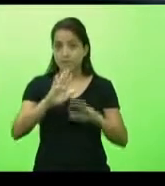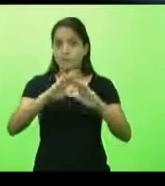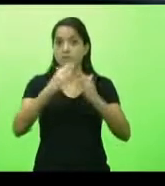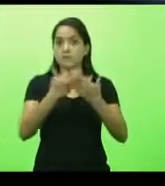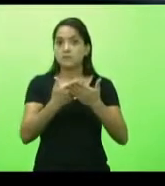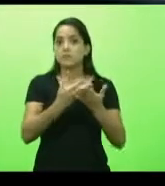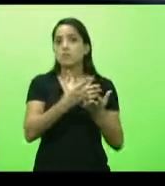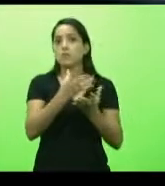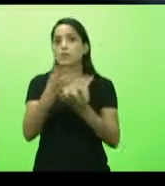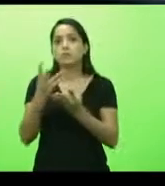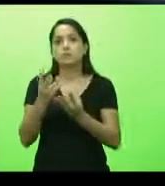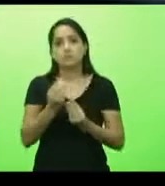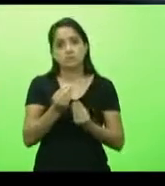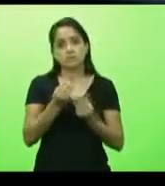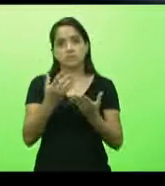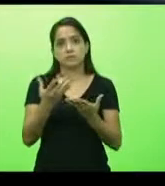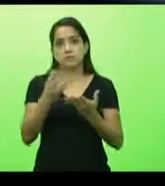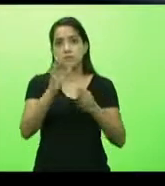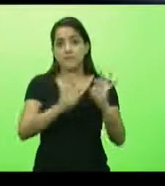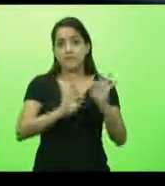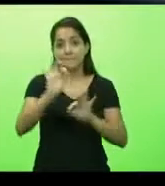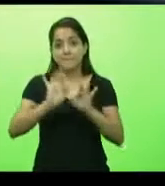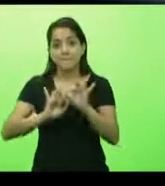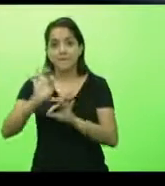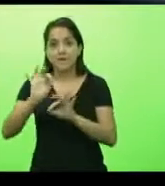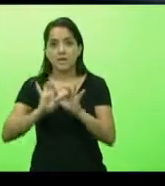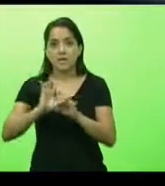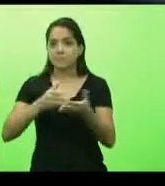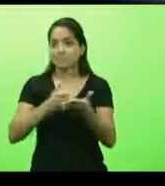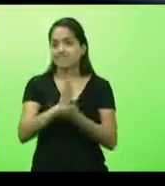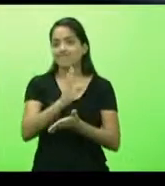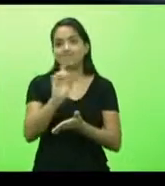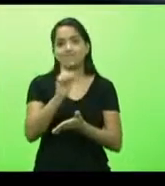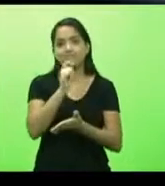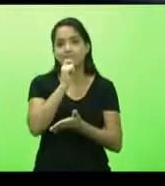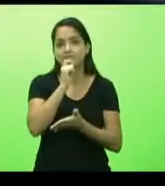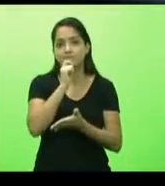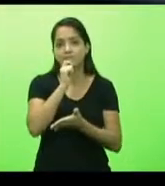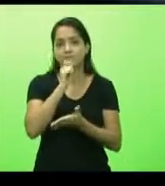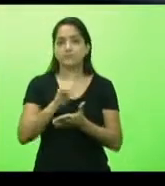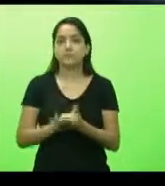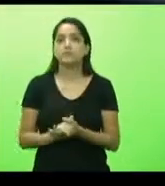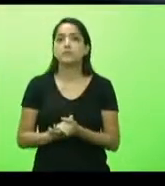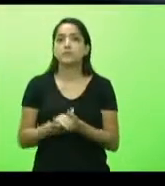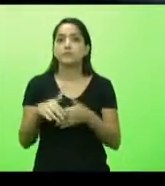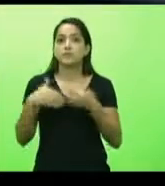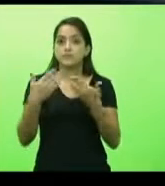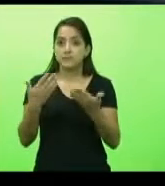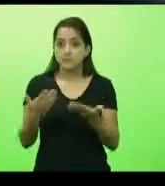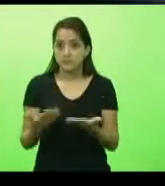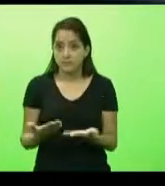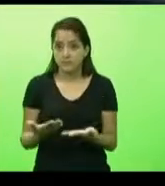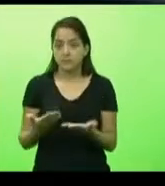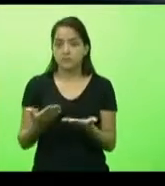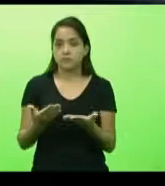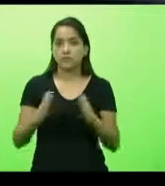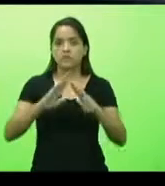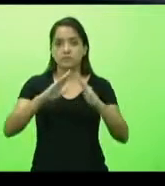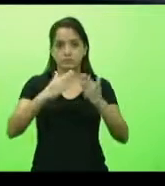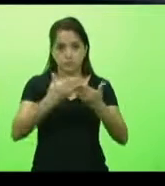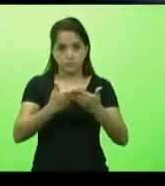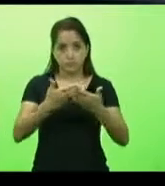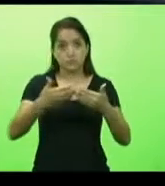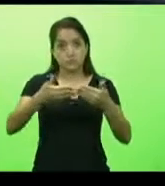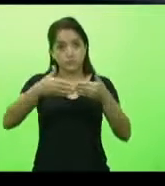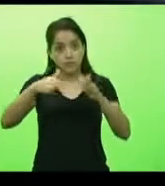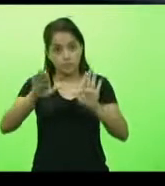ainda não estão com seus planos aprovados, ou seja, estão prestes a reabrir as portas